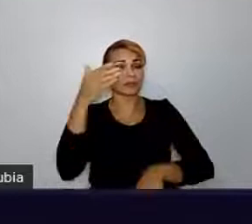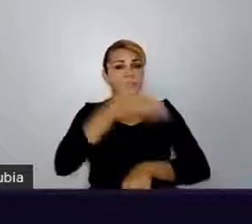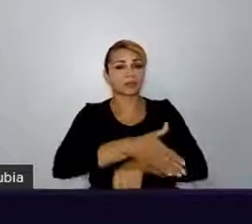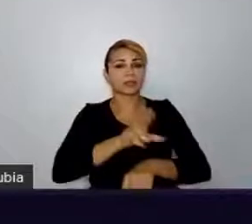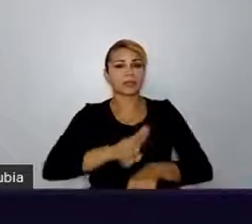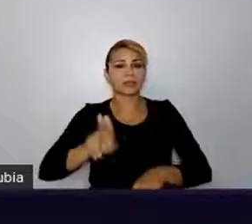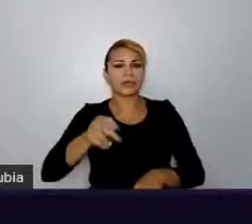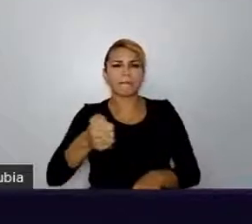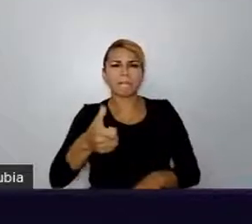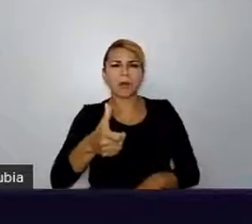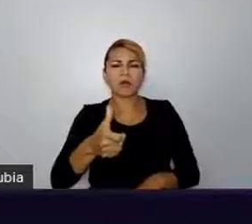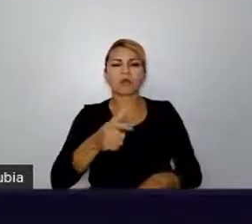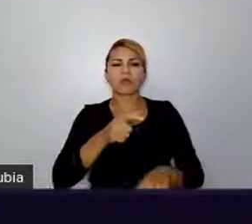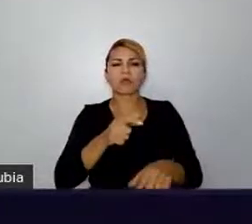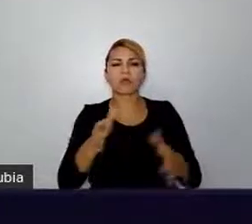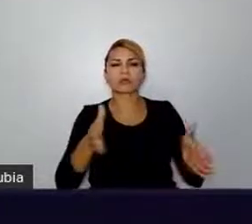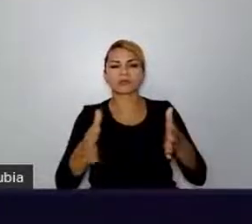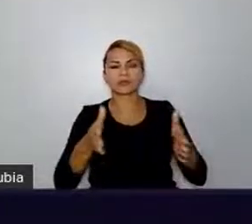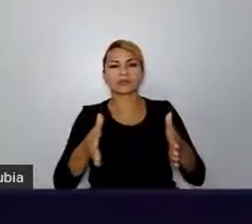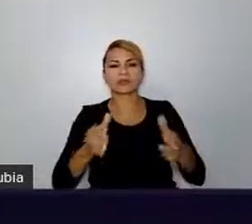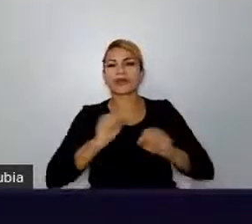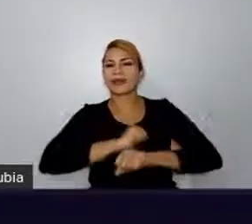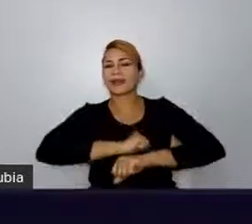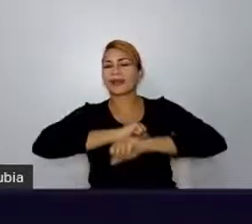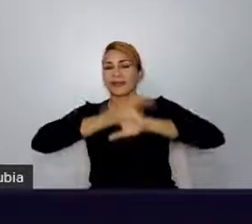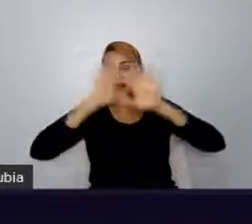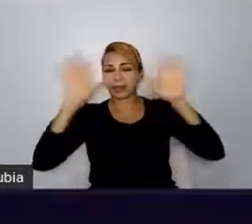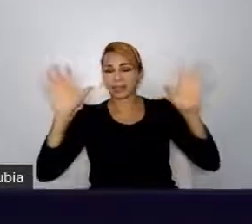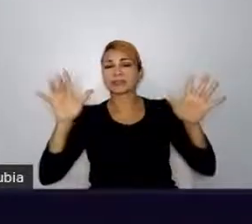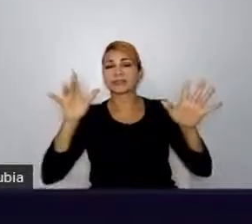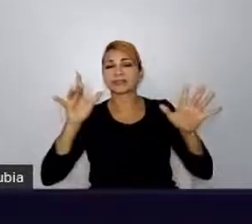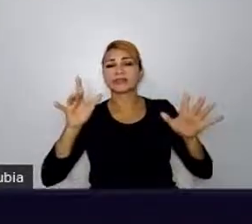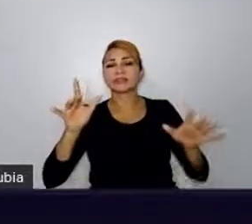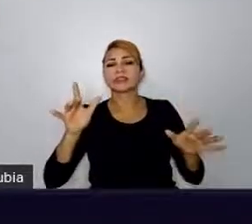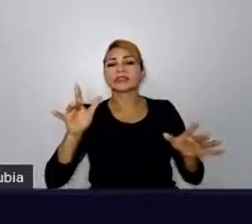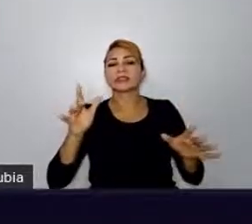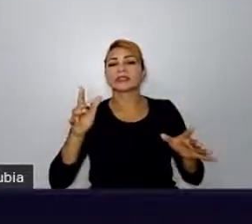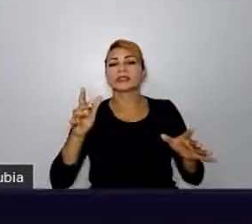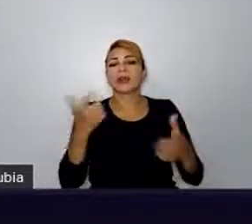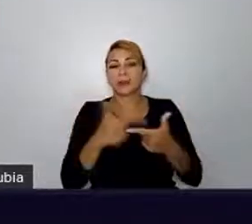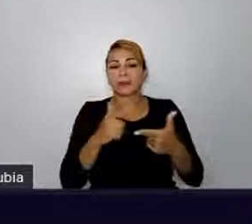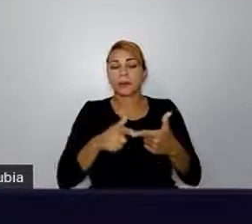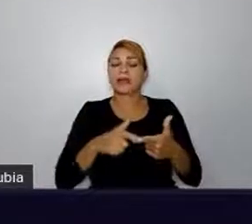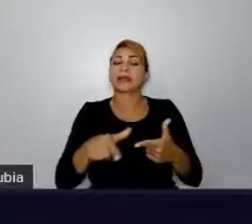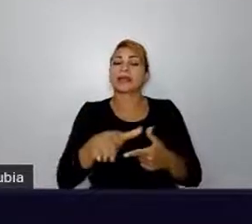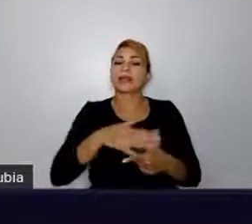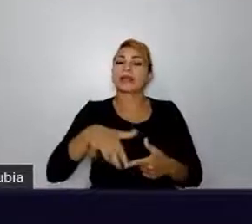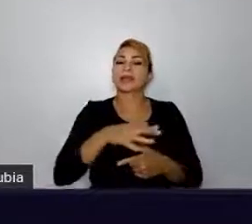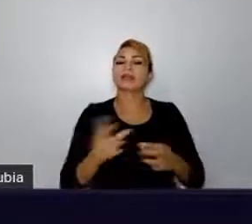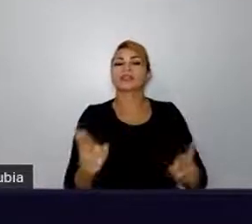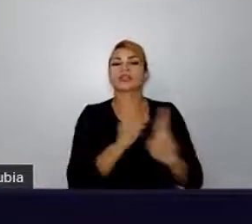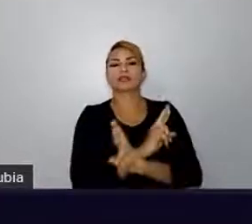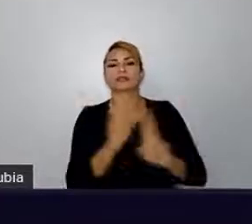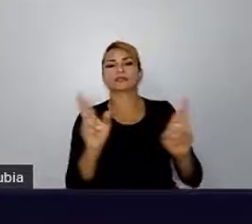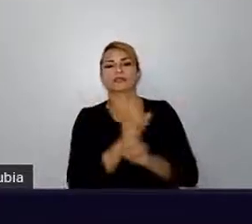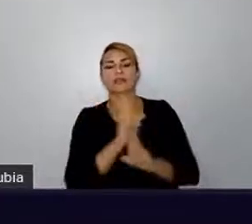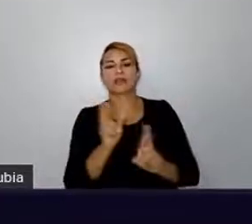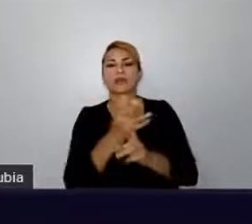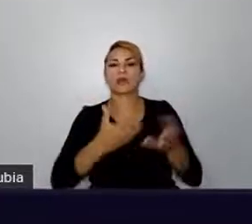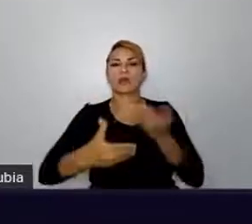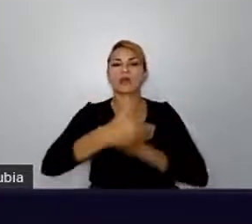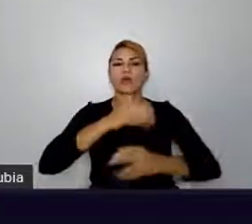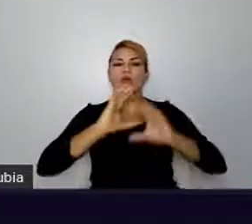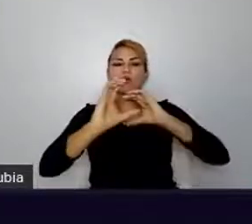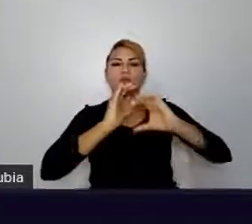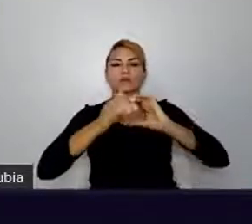tempo, ficou muito claro para mim que eu tinha vários problemas na hora de me comunicar e de me relacionar com as pessoas. E eu era uma